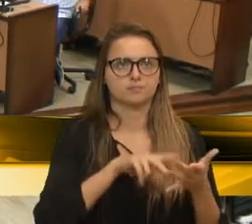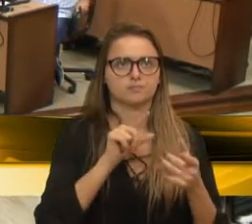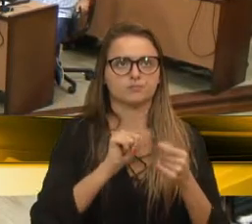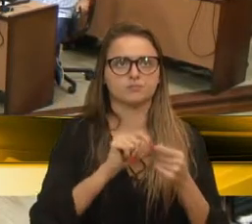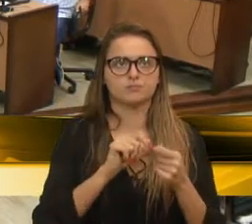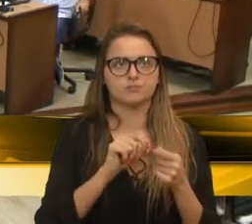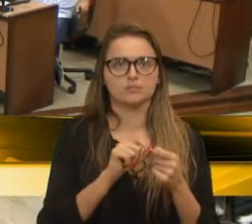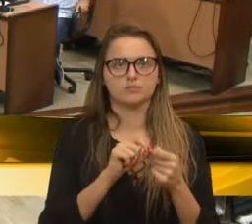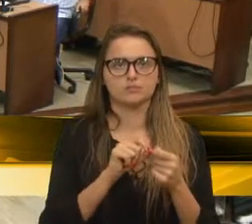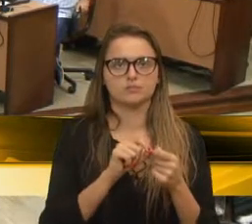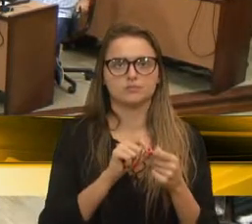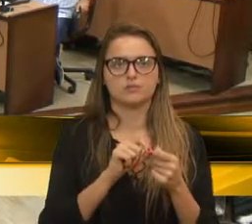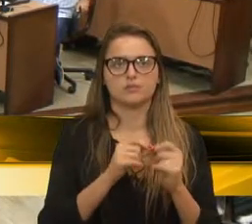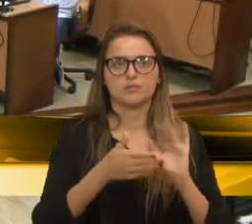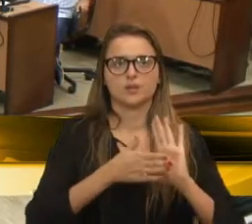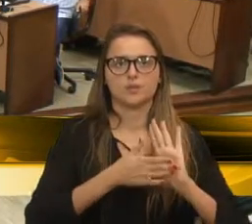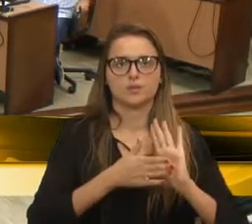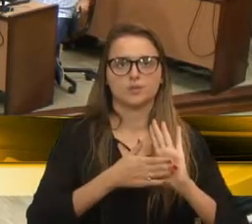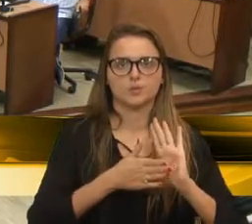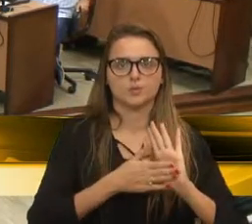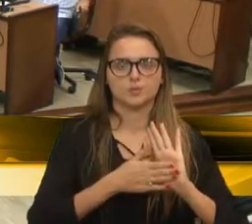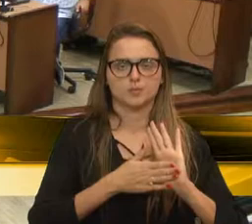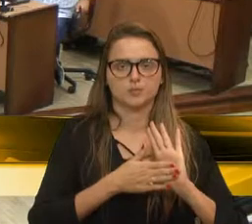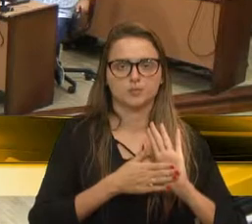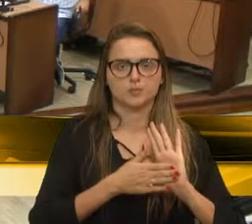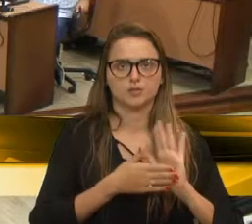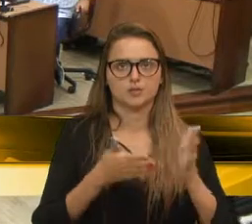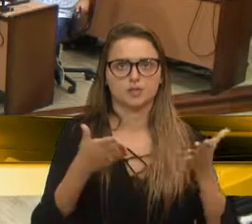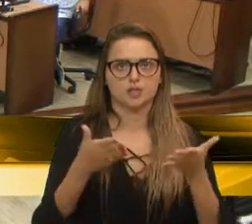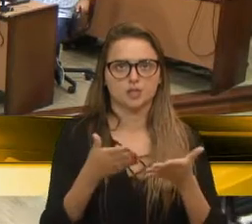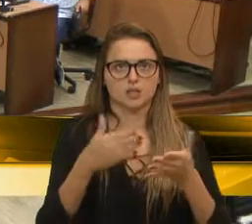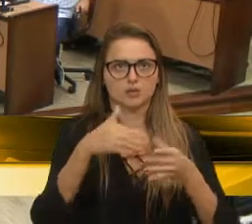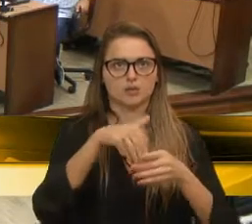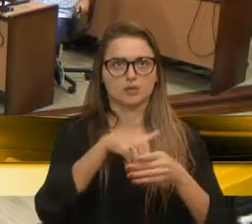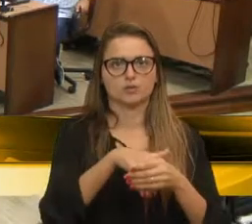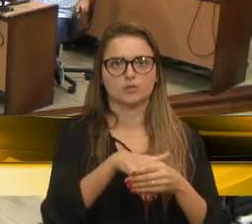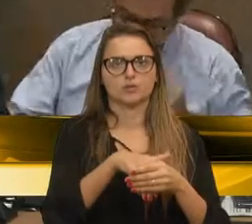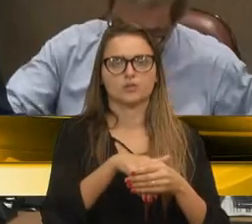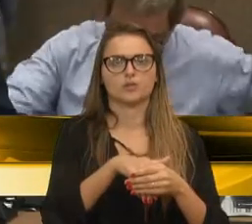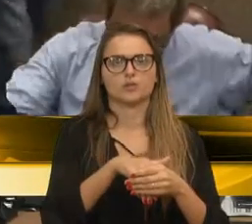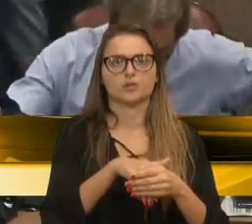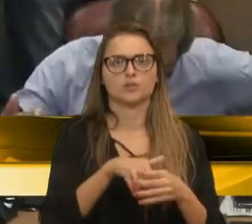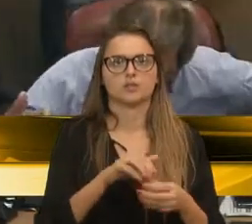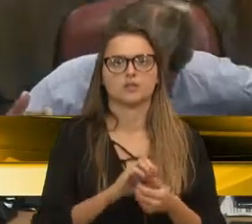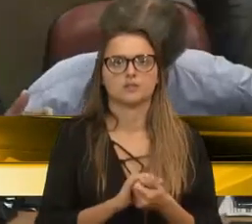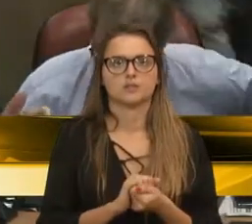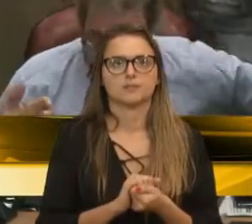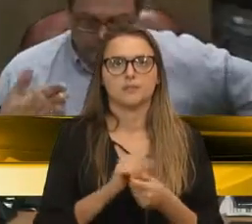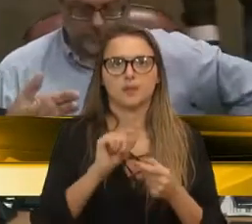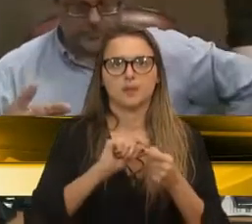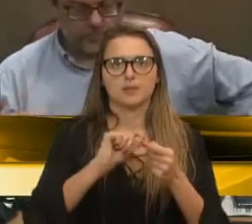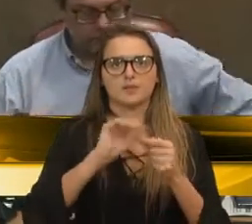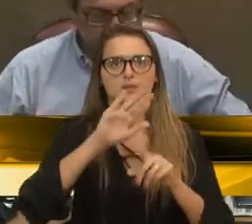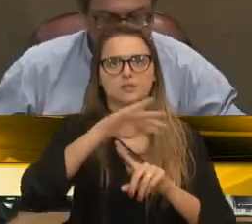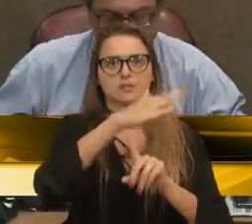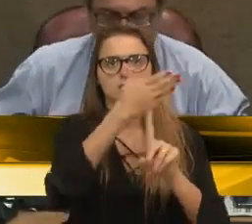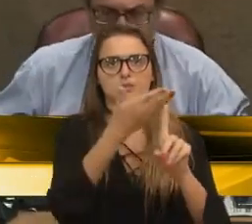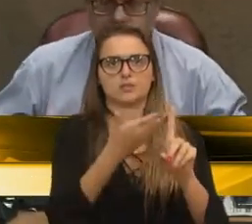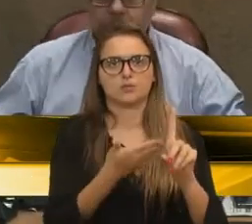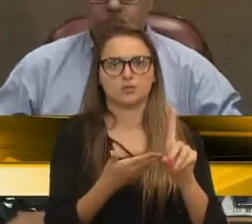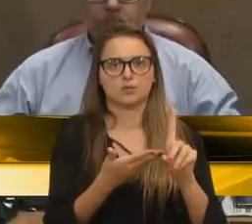nesta proposição que estamos a analisar neste momento, prestando a nossa homenagem,